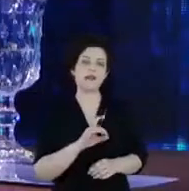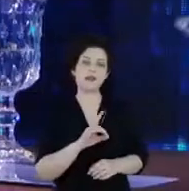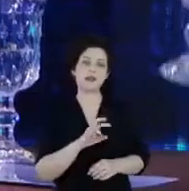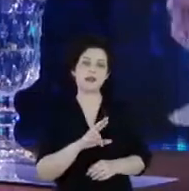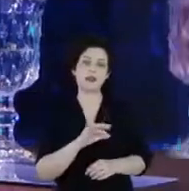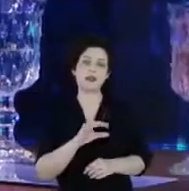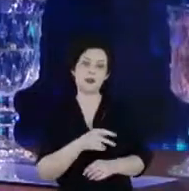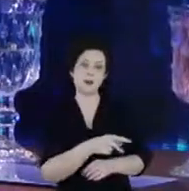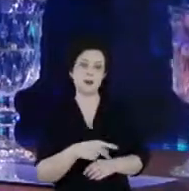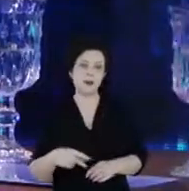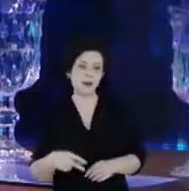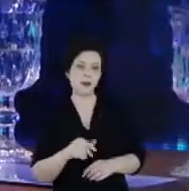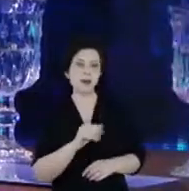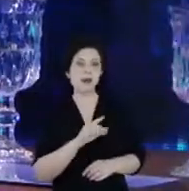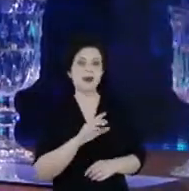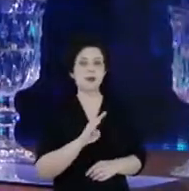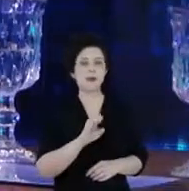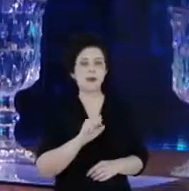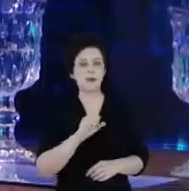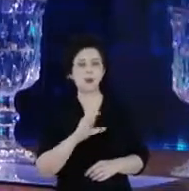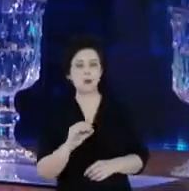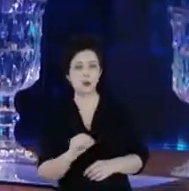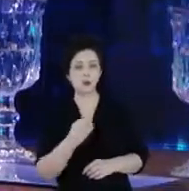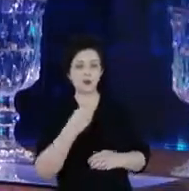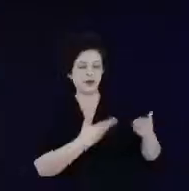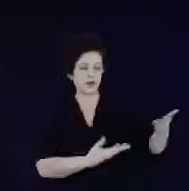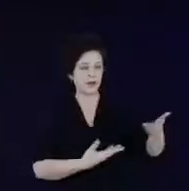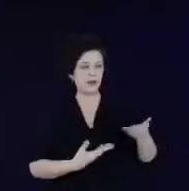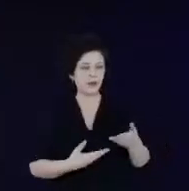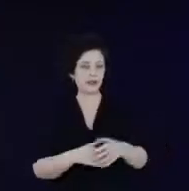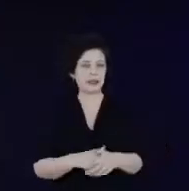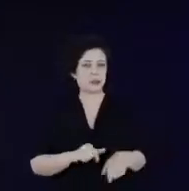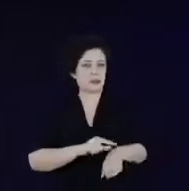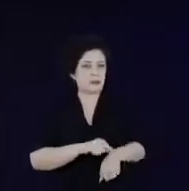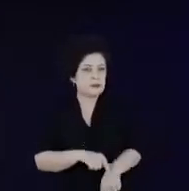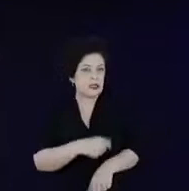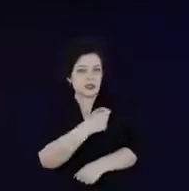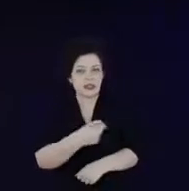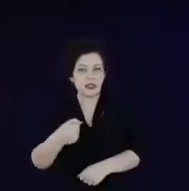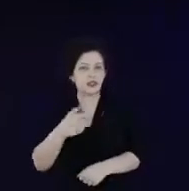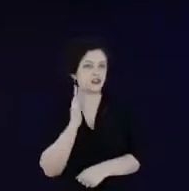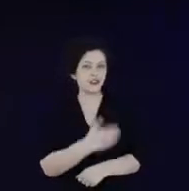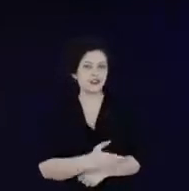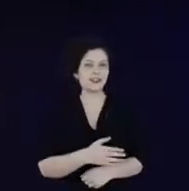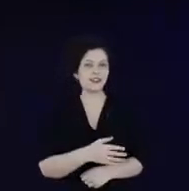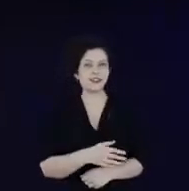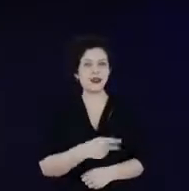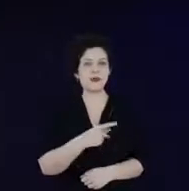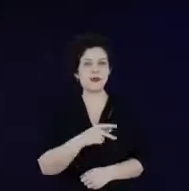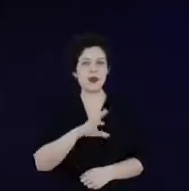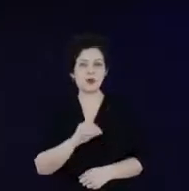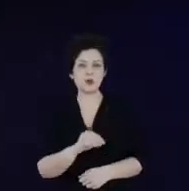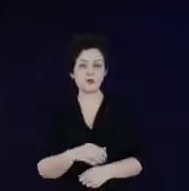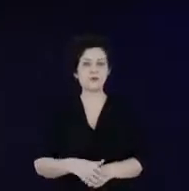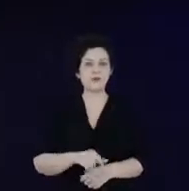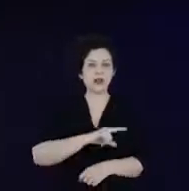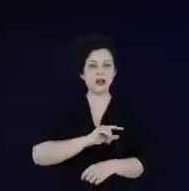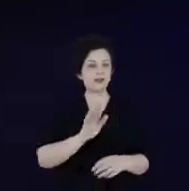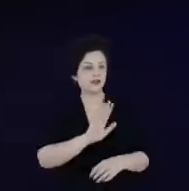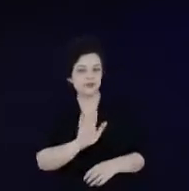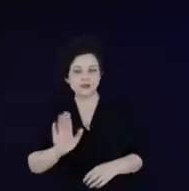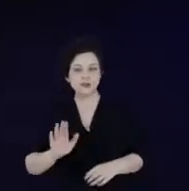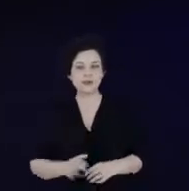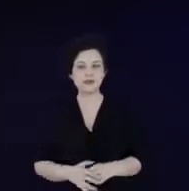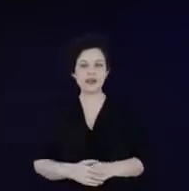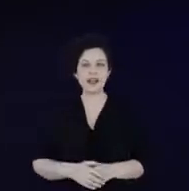presidente da Abesco. Sejam bem-vindos. Desculpem de já ter passado a palavra para o Paulo antes de cumprimentá-los. E